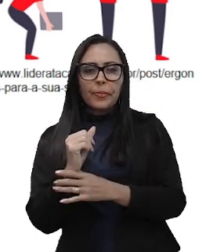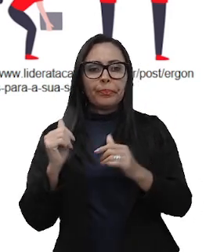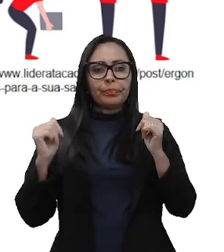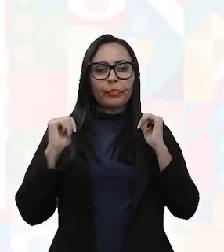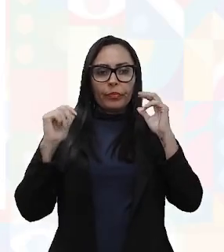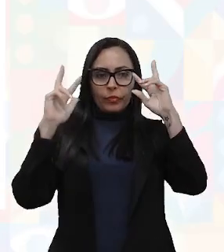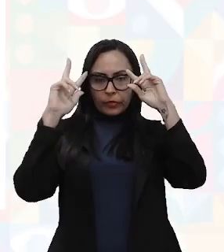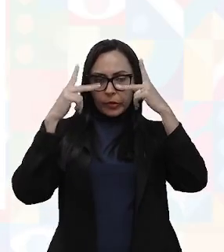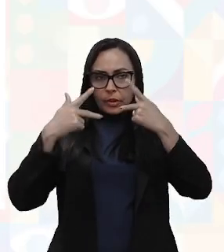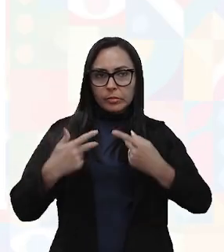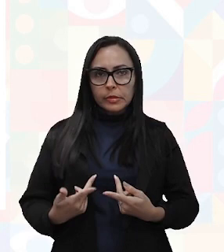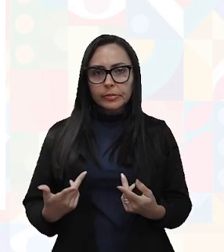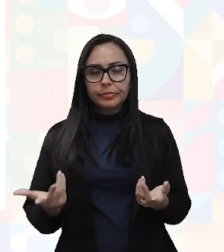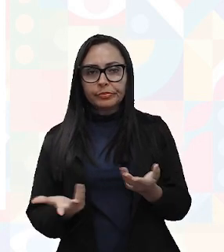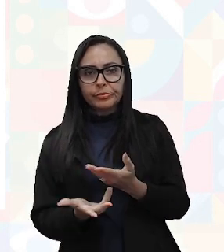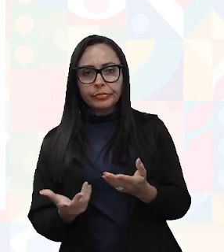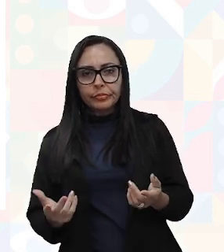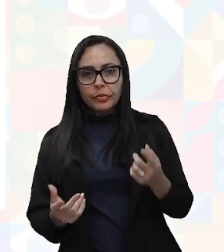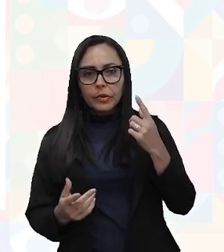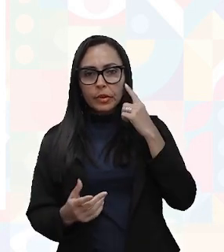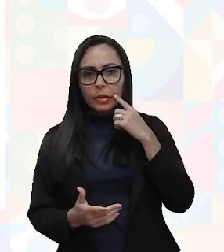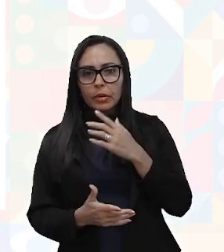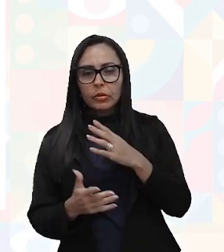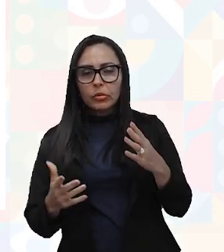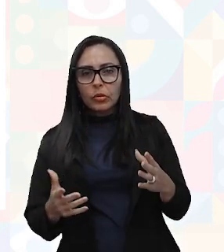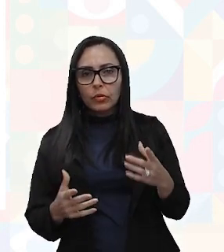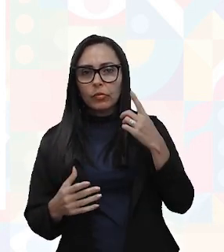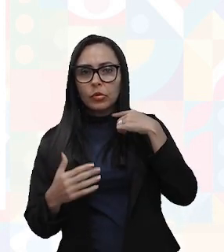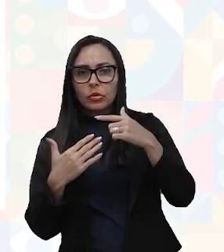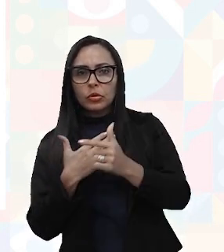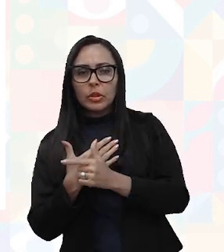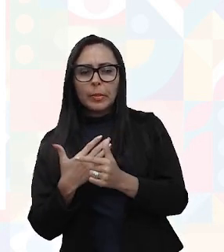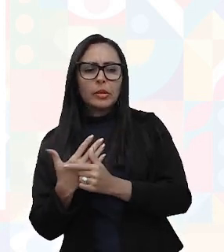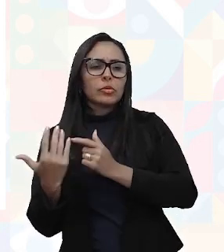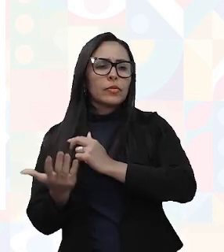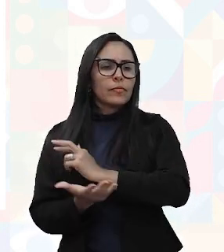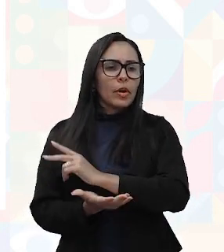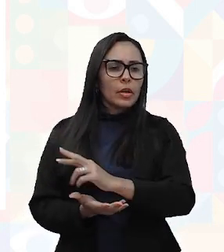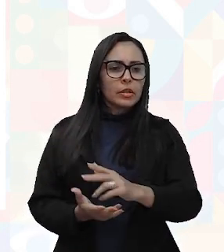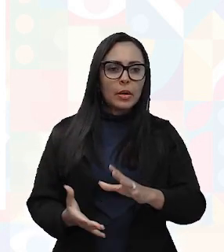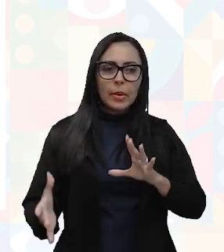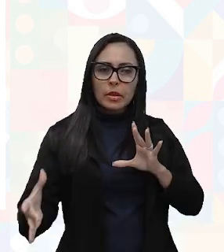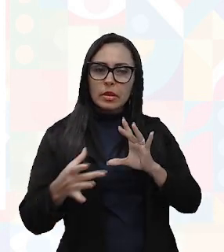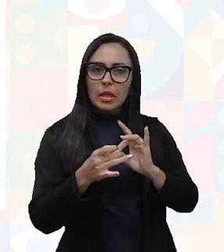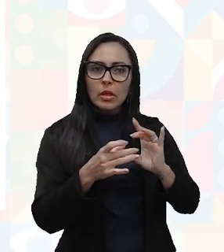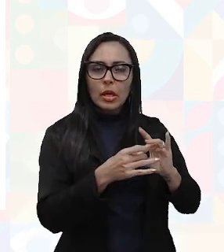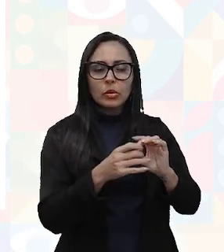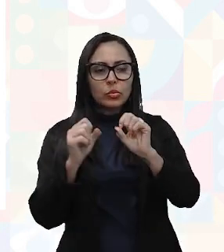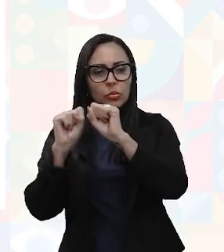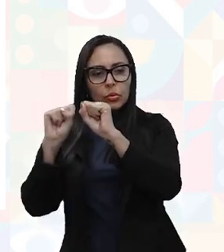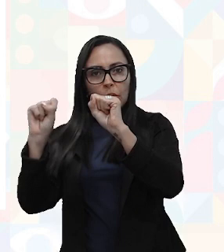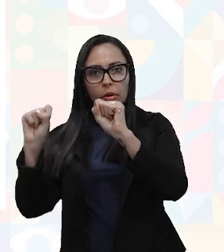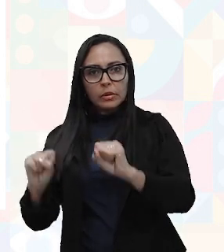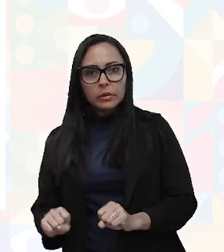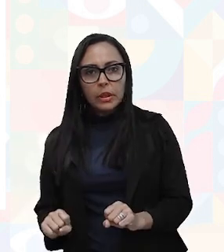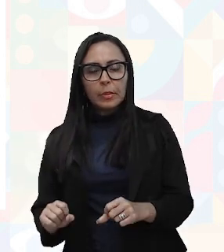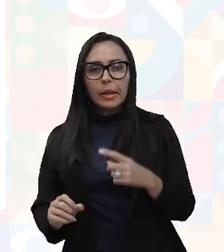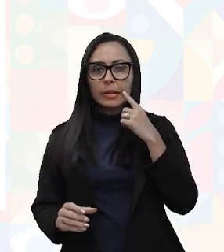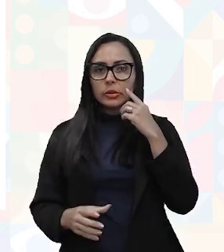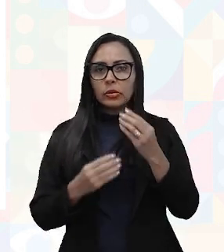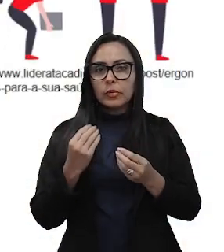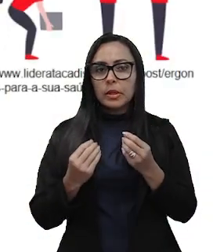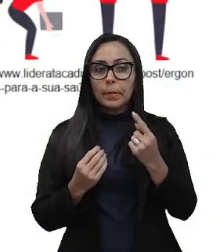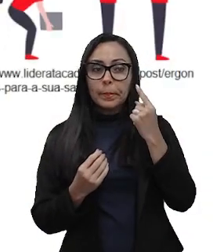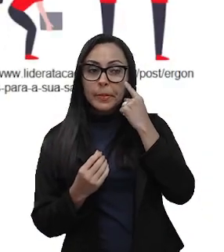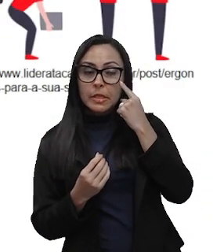-estar humano, quanto o adequado funcionamento de todas as partes interligadas desse sistema laboral. Então, como vocês podem